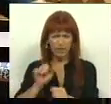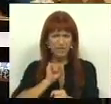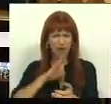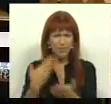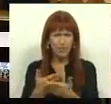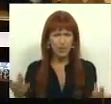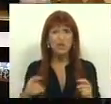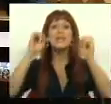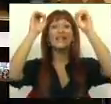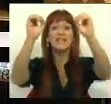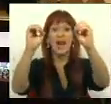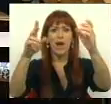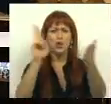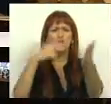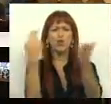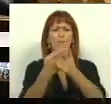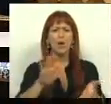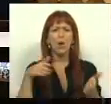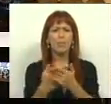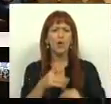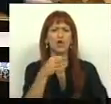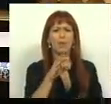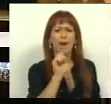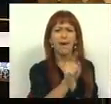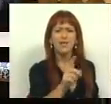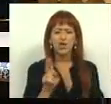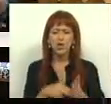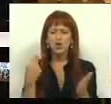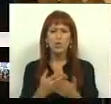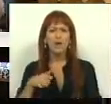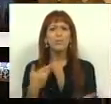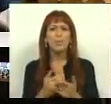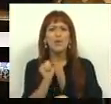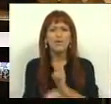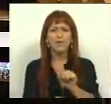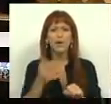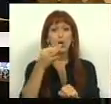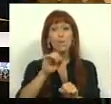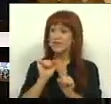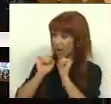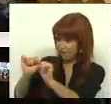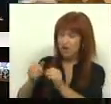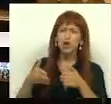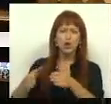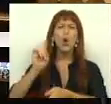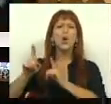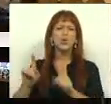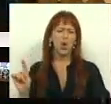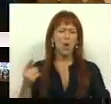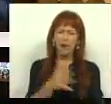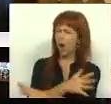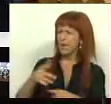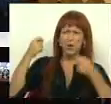nossa proposta. Zero. Chumbaram a proposta do PS. Chumbaram a proposta do PS. E a vossa estratégia só